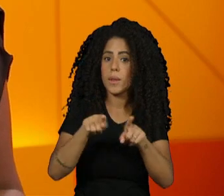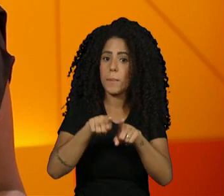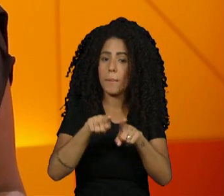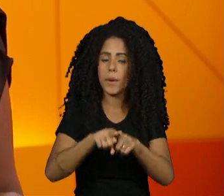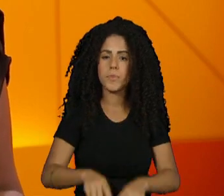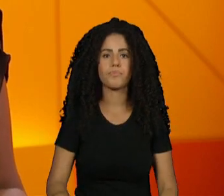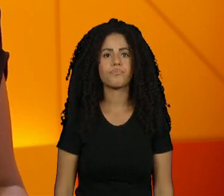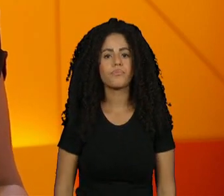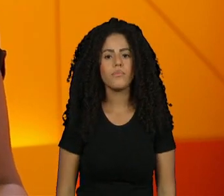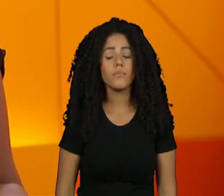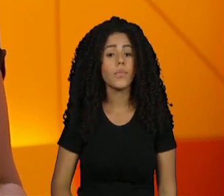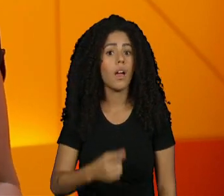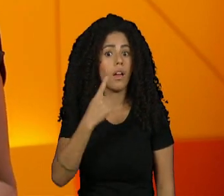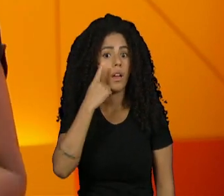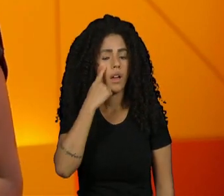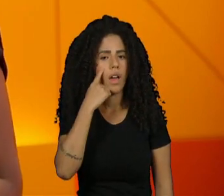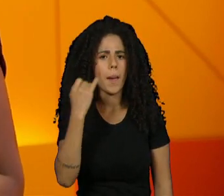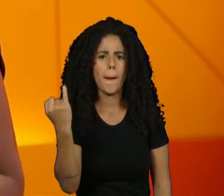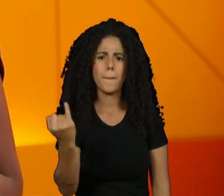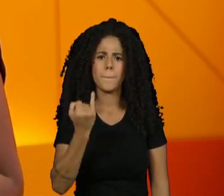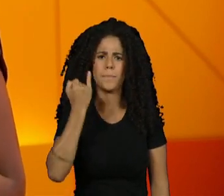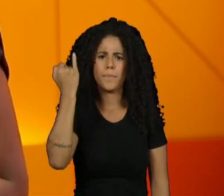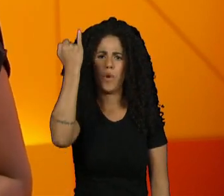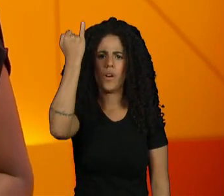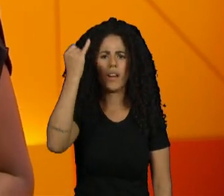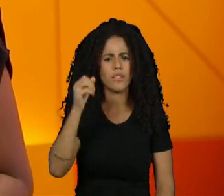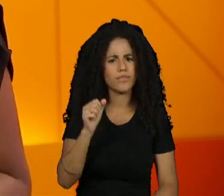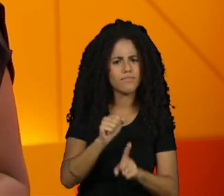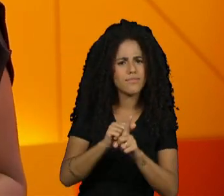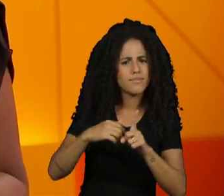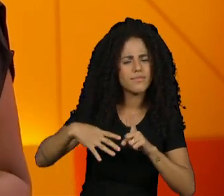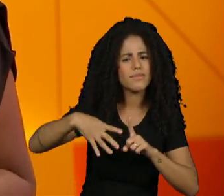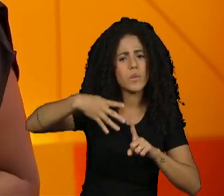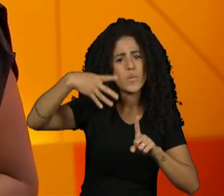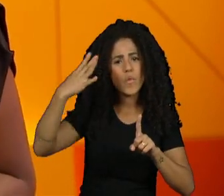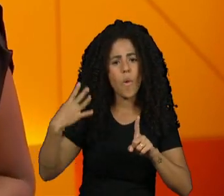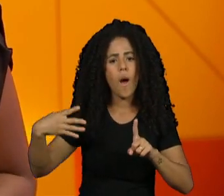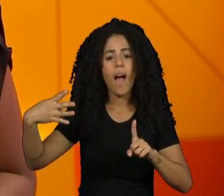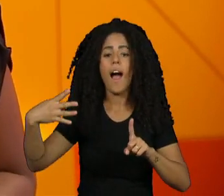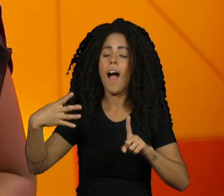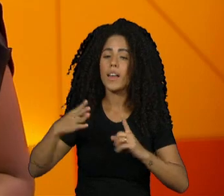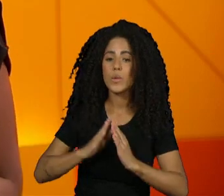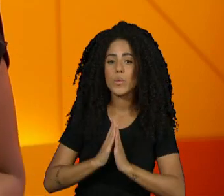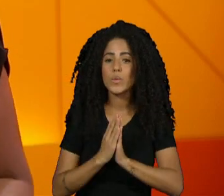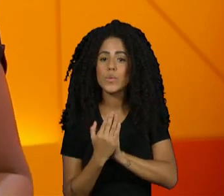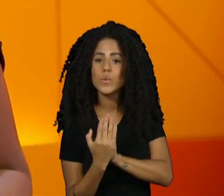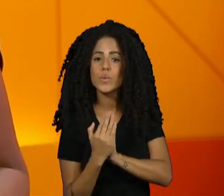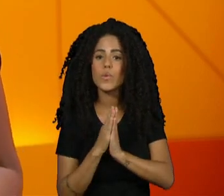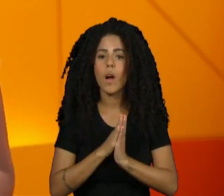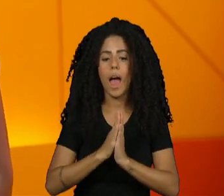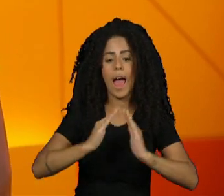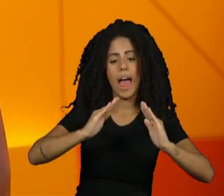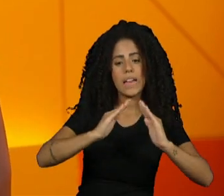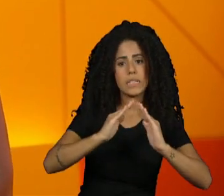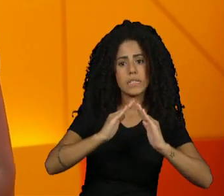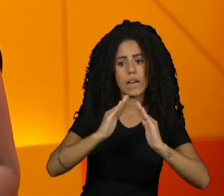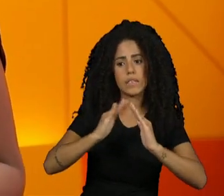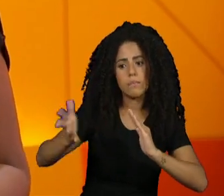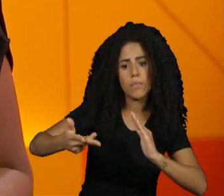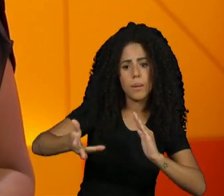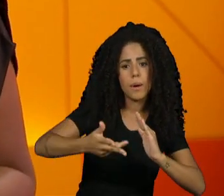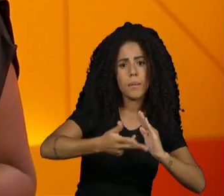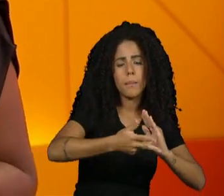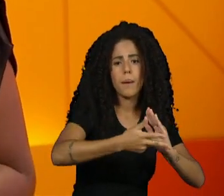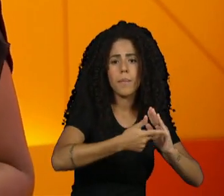Fundamental para a sobrevivência e a dignidade da população trans, as casas de acolhimento são refúgios, onde as pessoas acabam